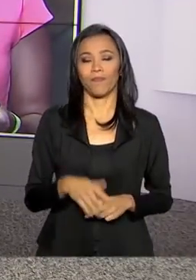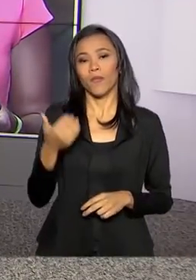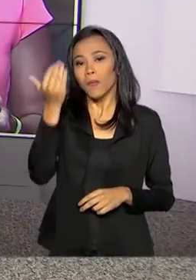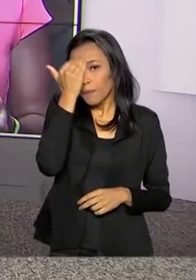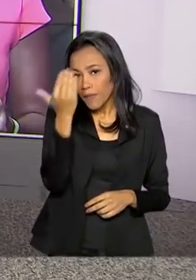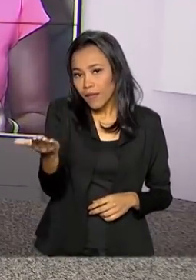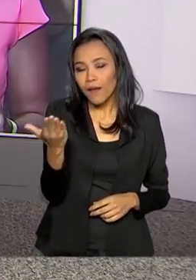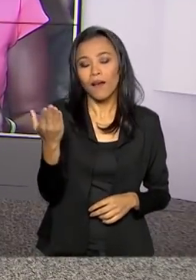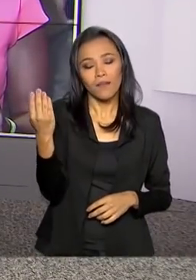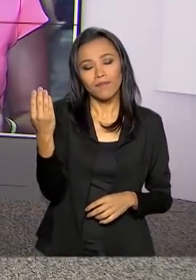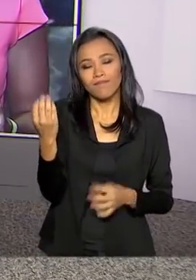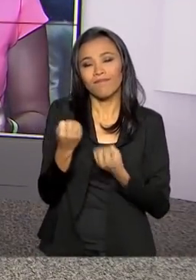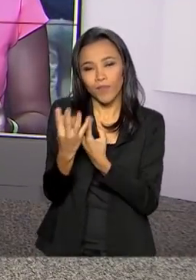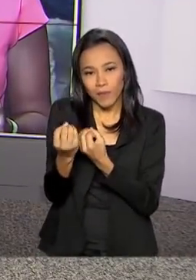Obrigada, Luana, pelas suas informações. voltamos voltamos Obrigado.